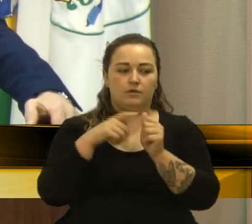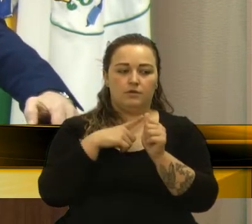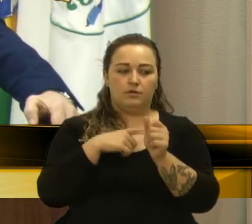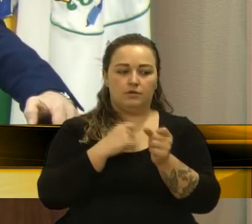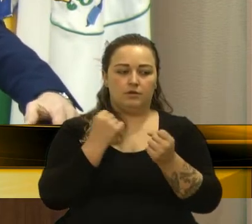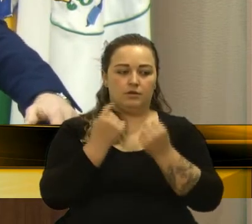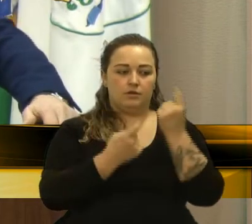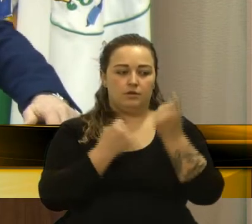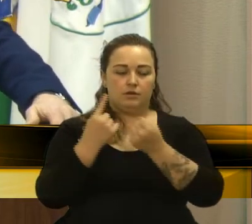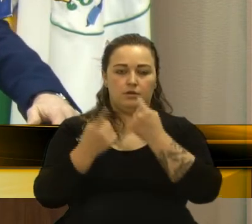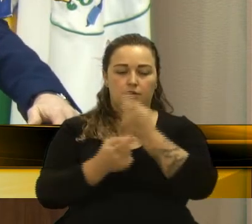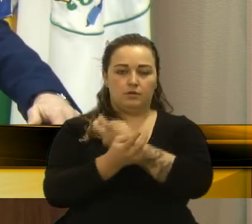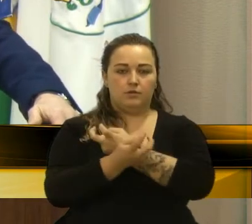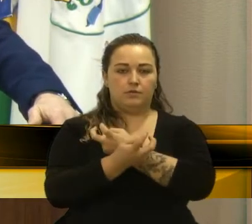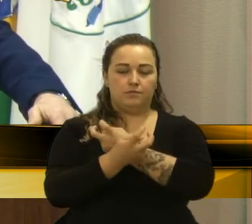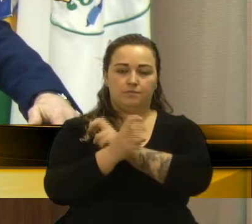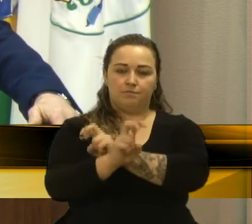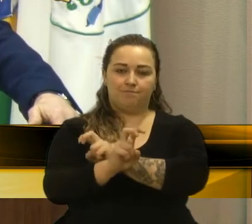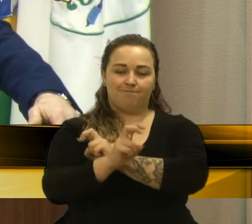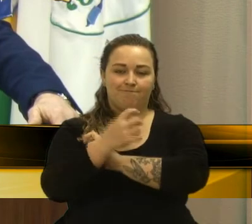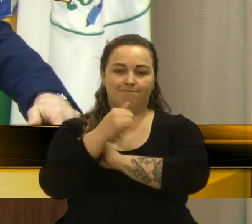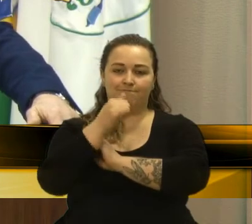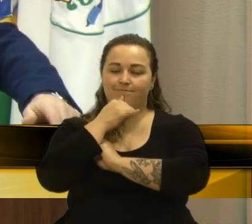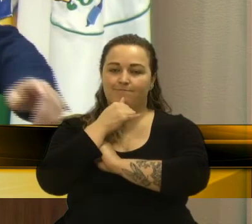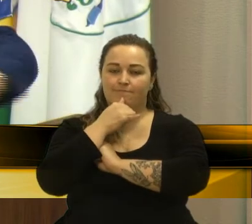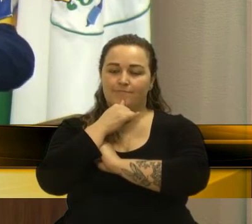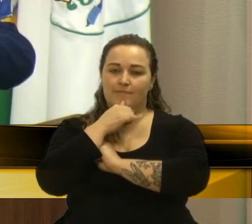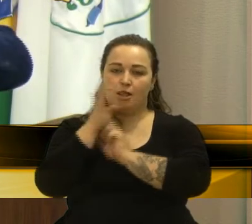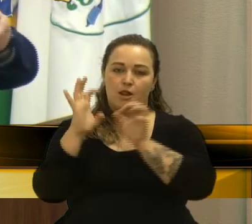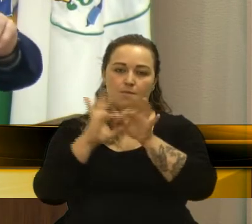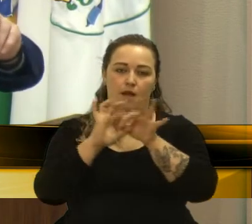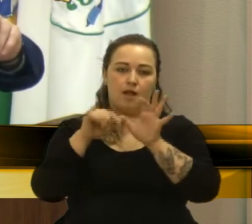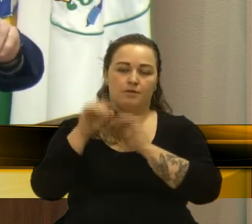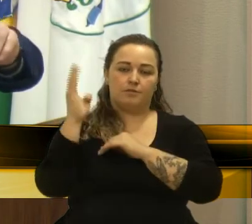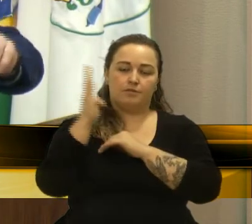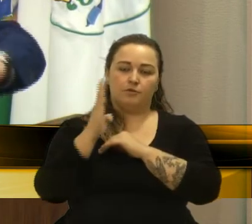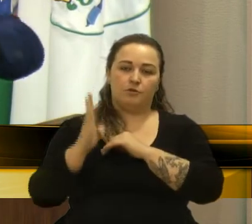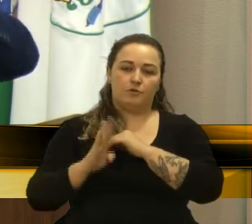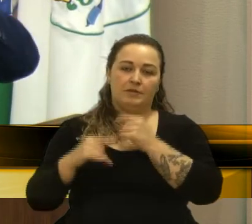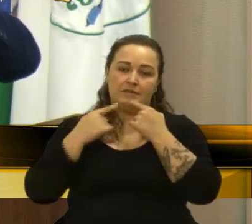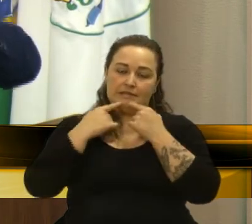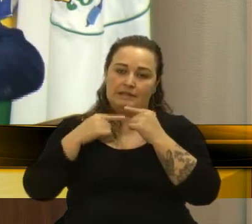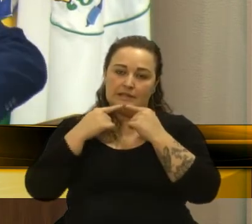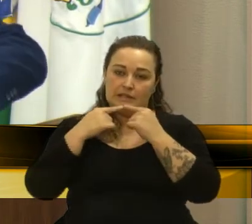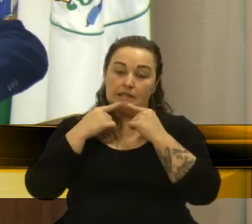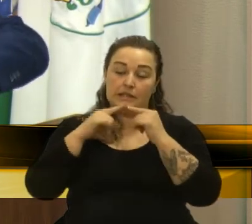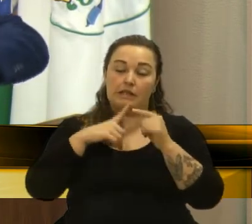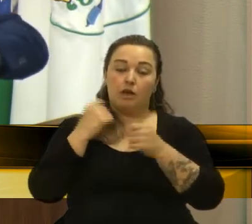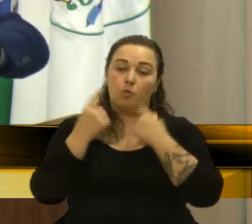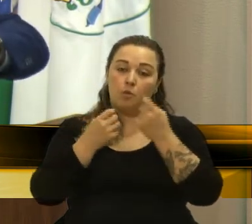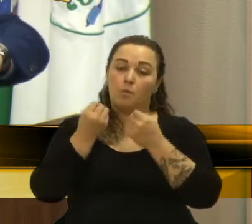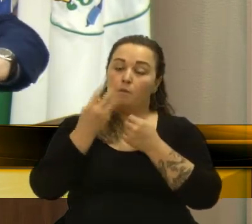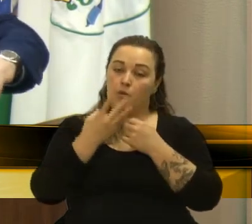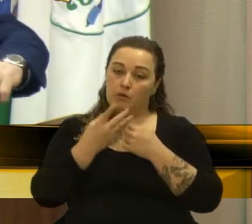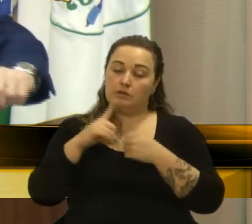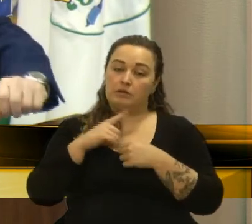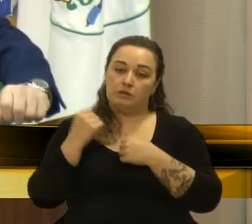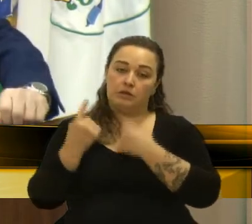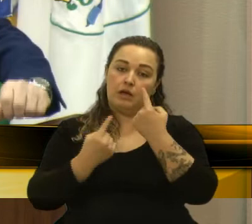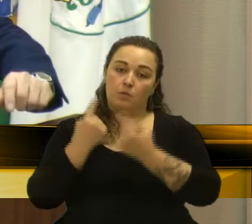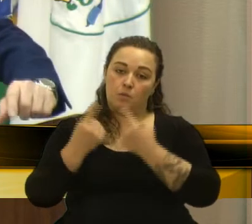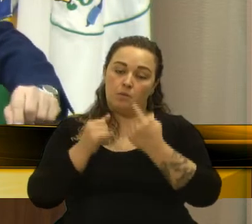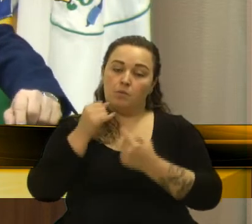agrotóxicos, que, lamentavelmente, estão liberados no nosso país. Não estamos criticando a todos. Tem produtos bons, tem produtos